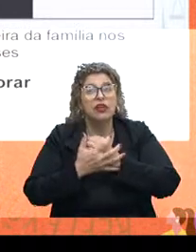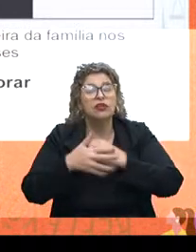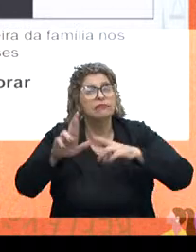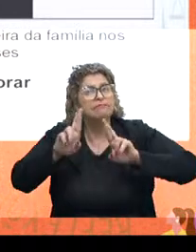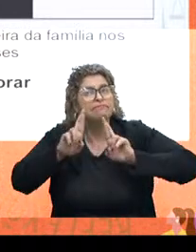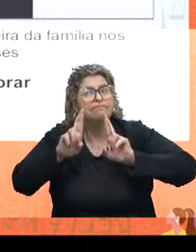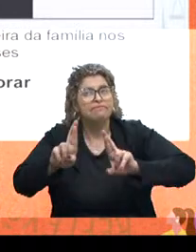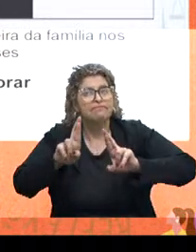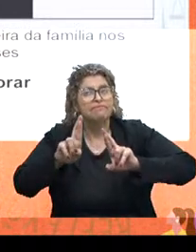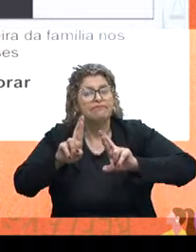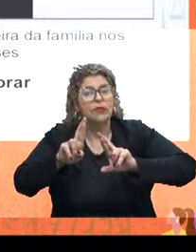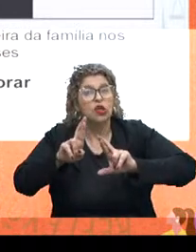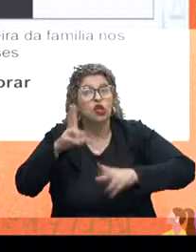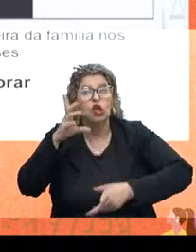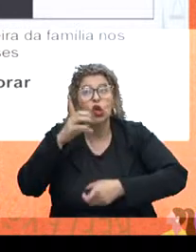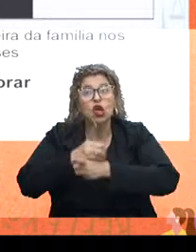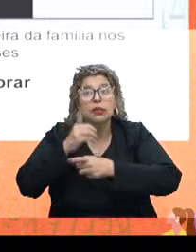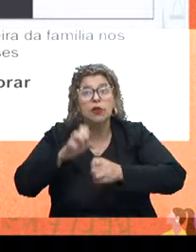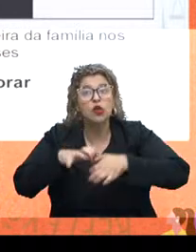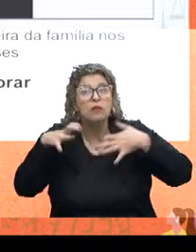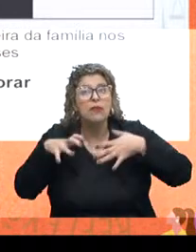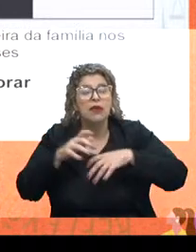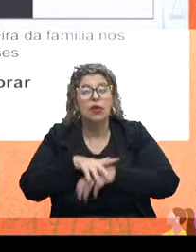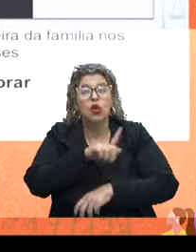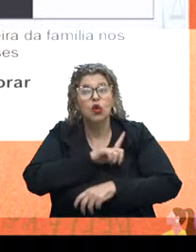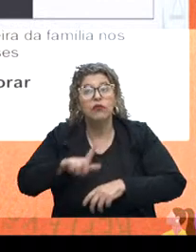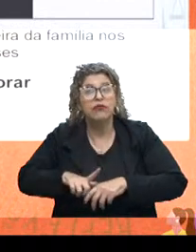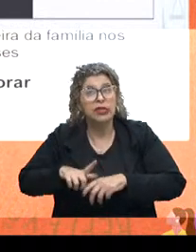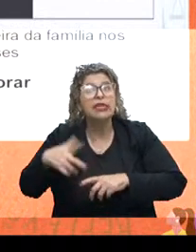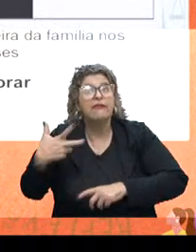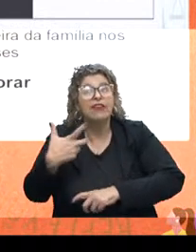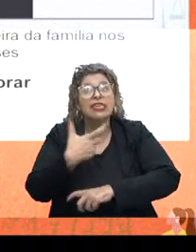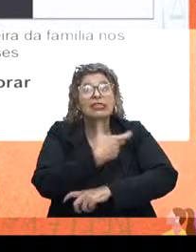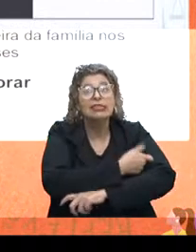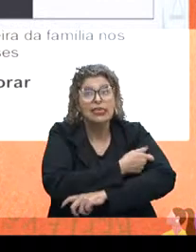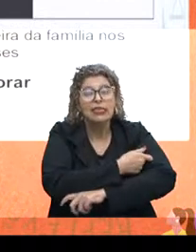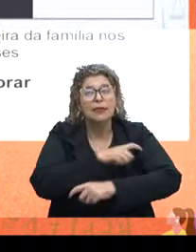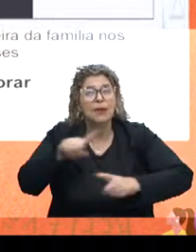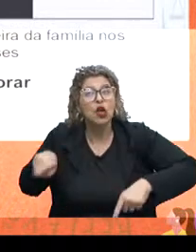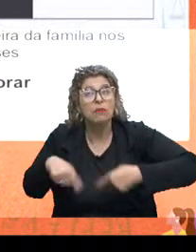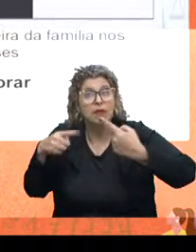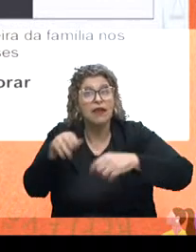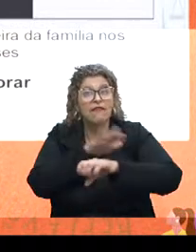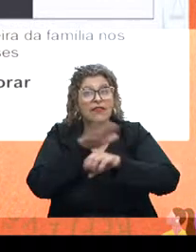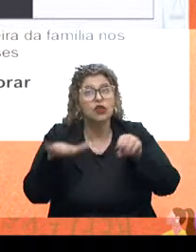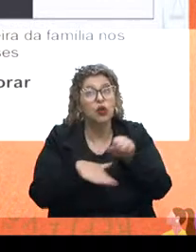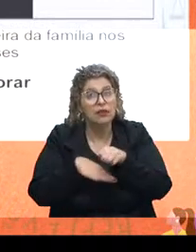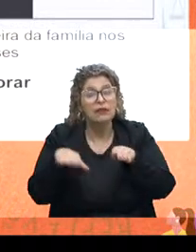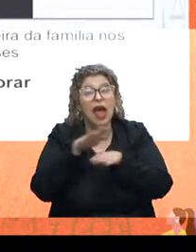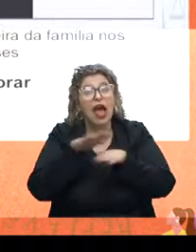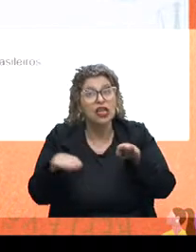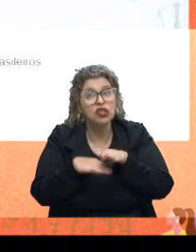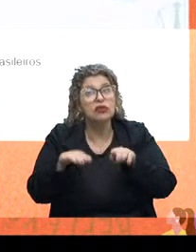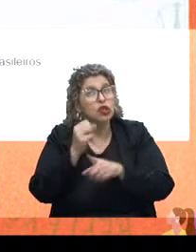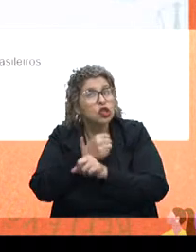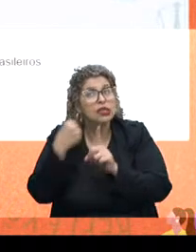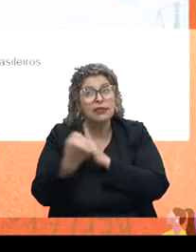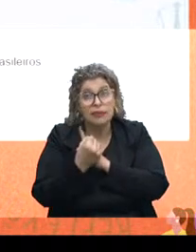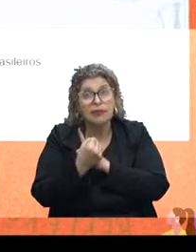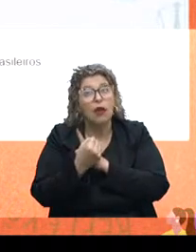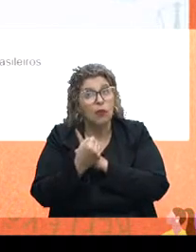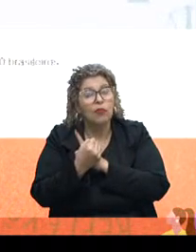agora nós tínhamos que achar, a Assembleia e o governo do Estado tinham que achar a vacina, então, para combater a desigualdade social. Foi uma frase muito